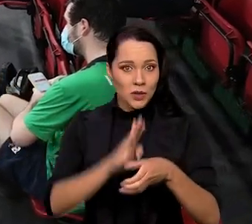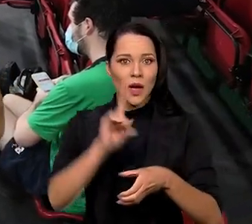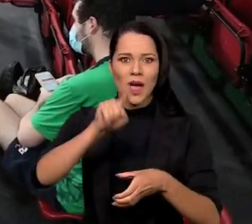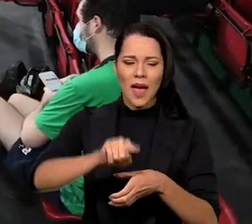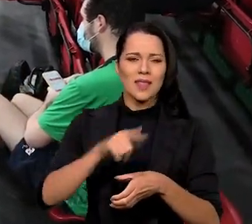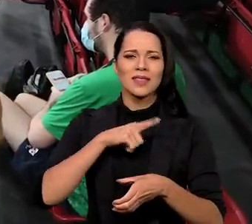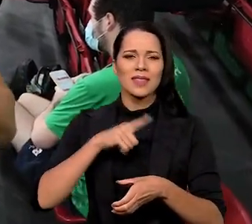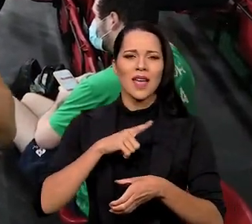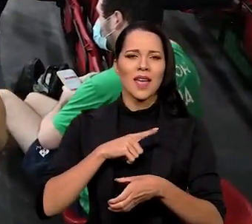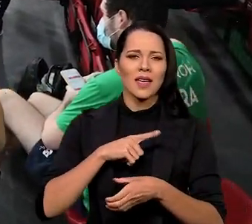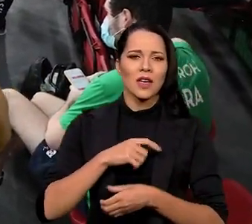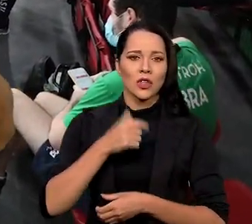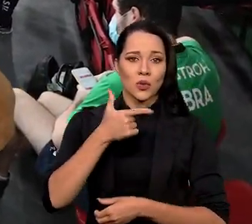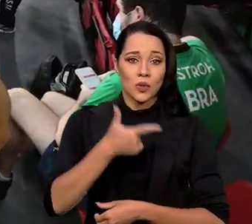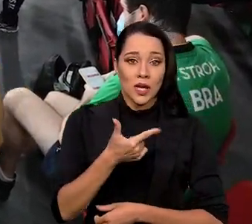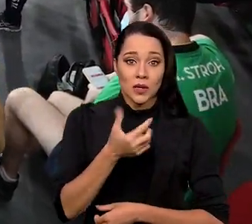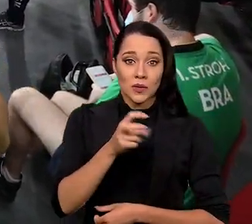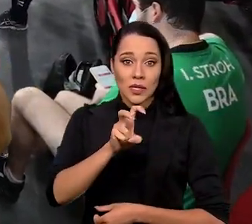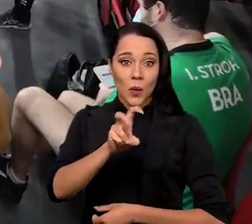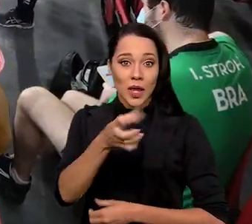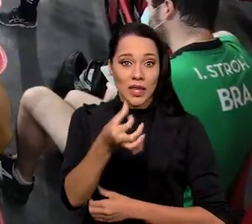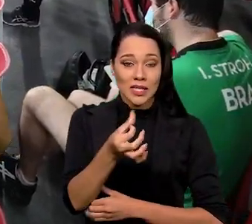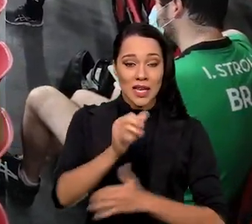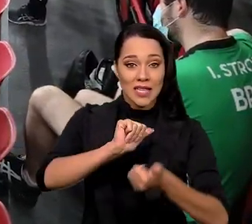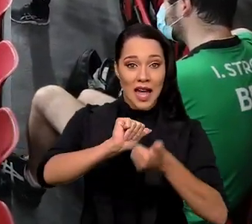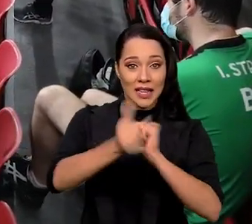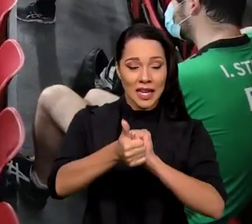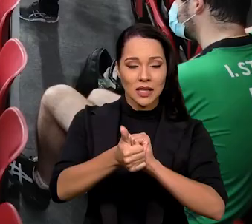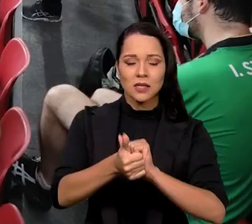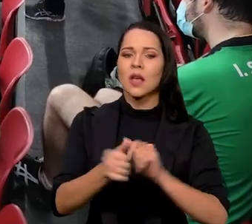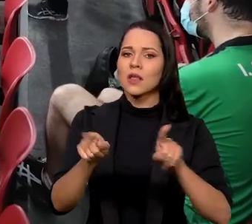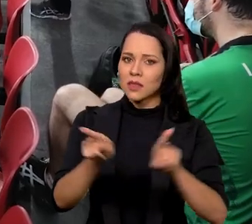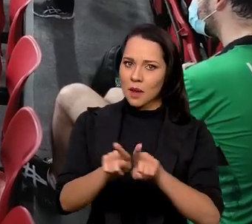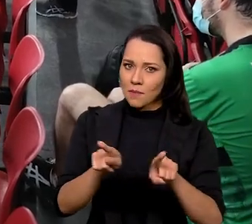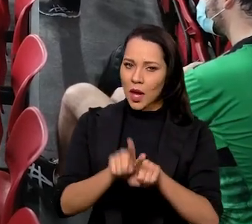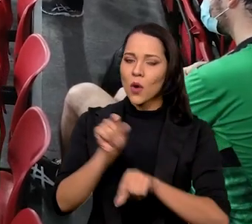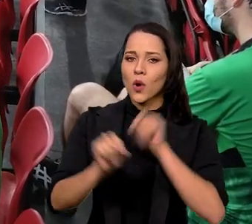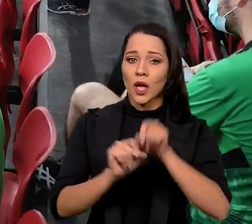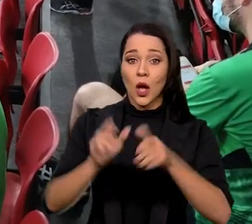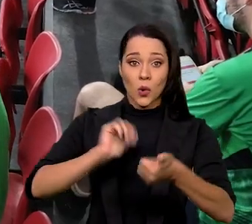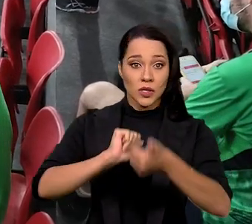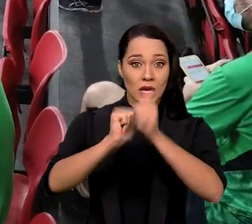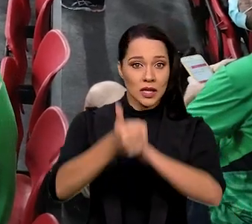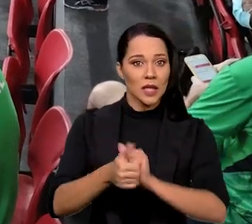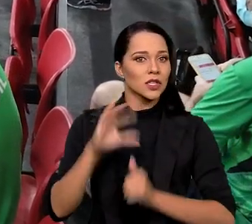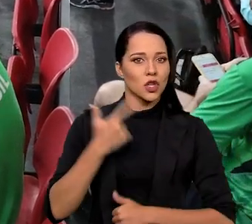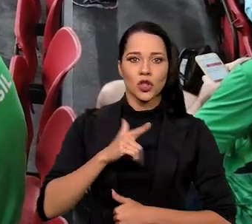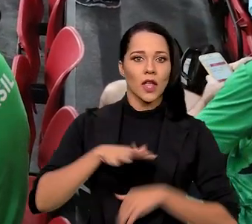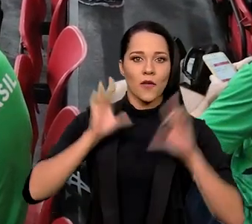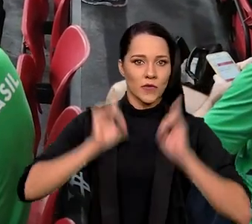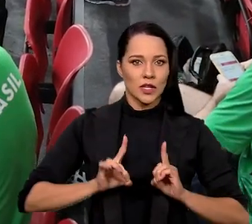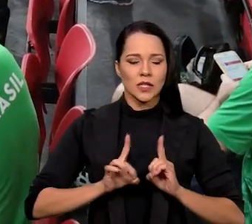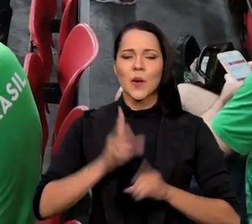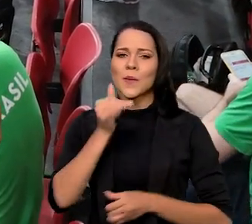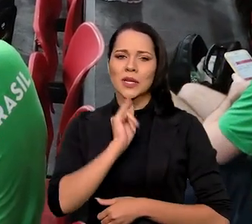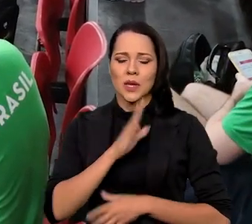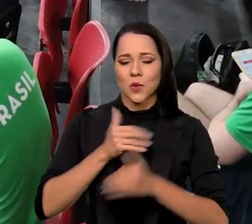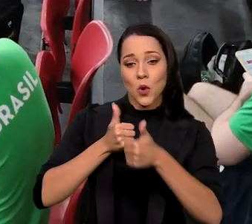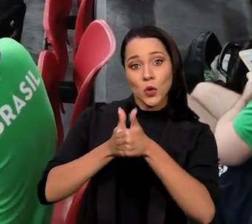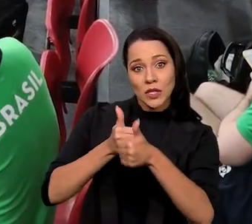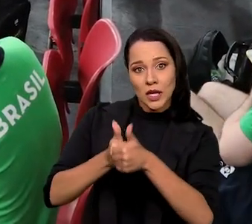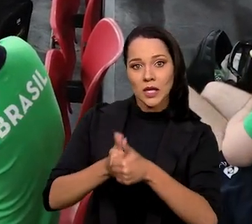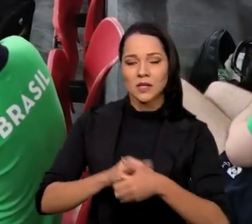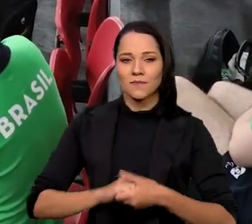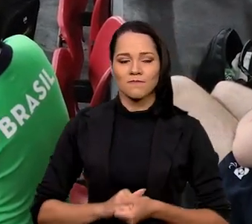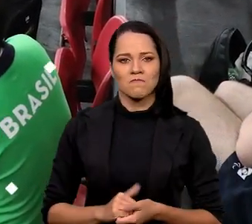delegação brasileira é composta por 256 atletas, incluindo os atletas sem deficiência, como,